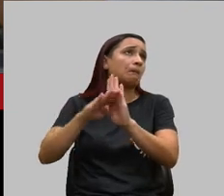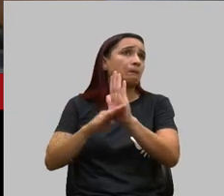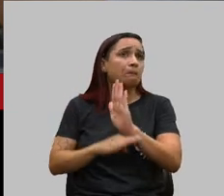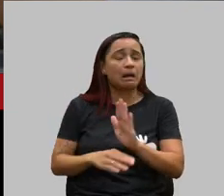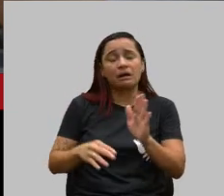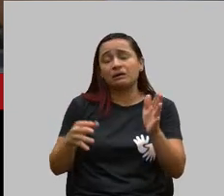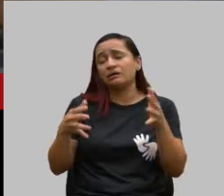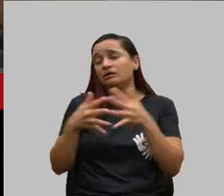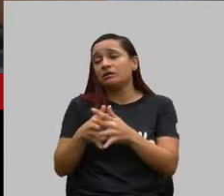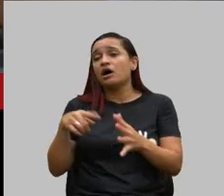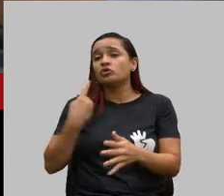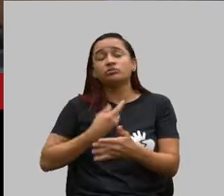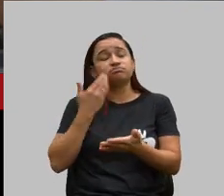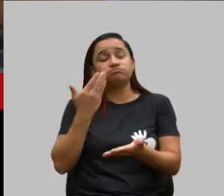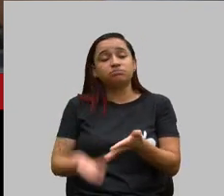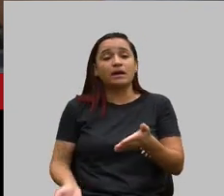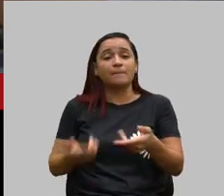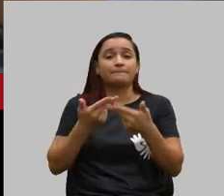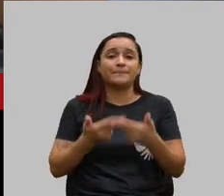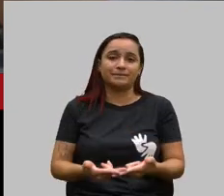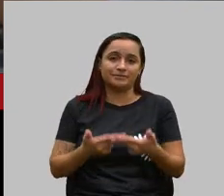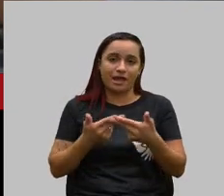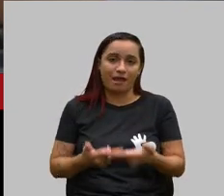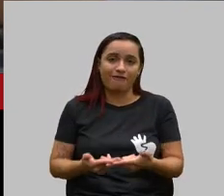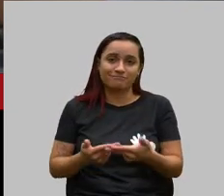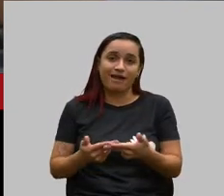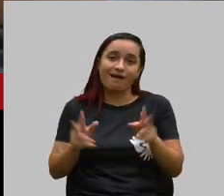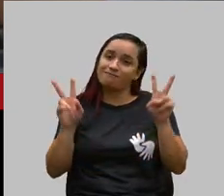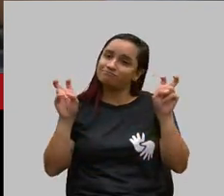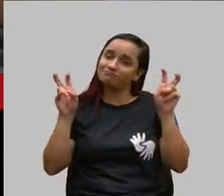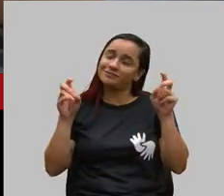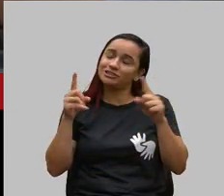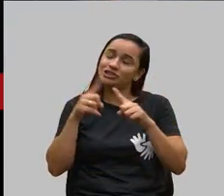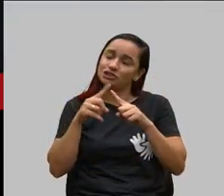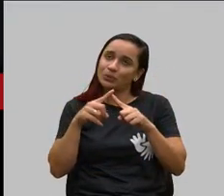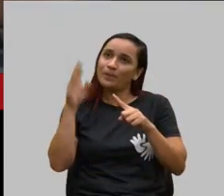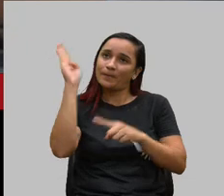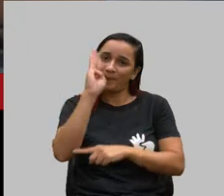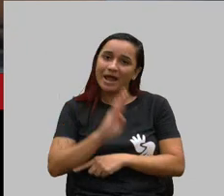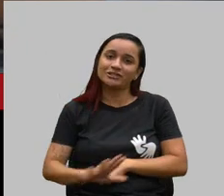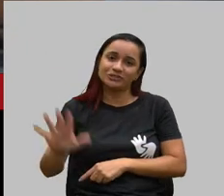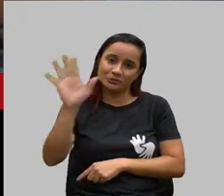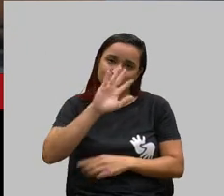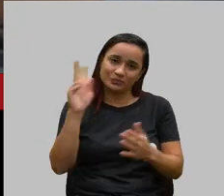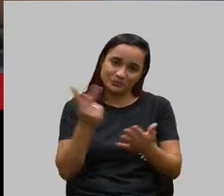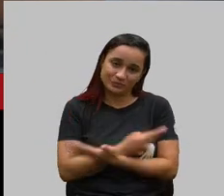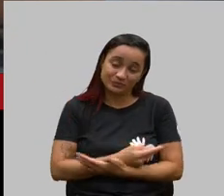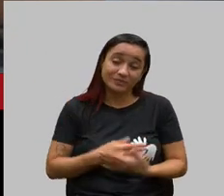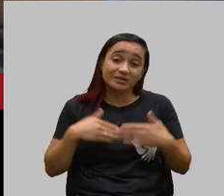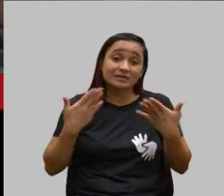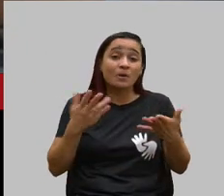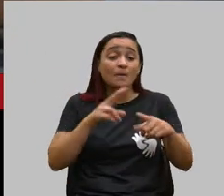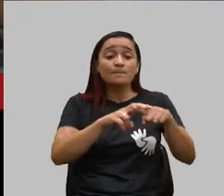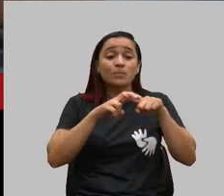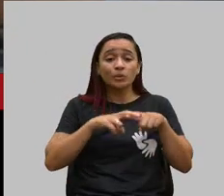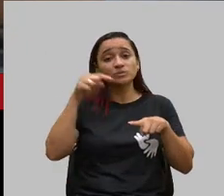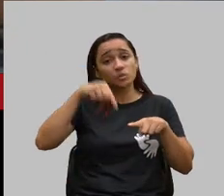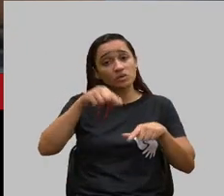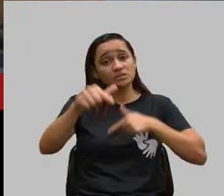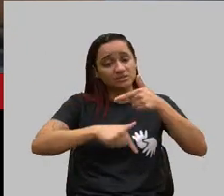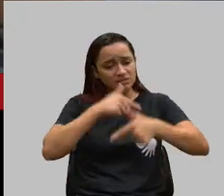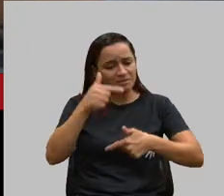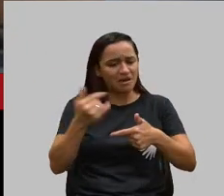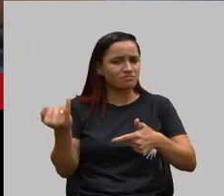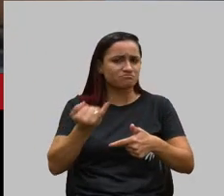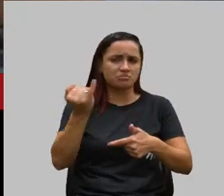Brasil. Então, acho que nós temos que mudar essa política. Por isso que esse trabalho, deputada, é fundamental. Continue